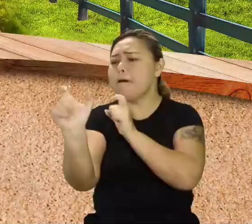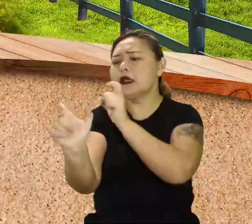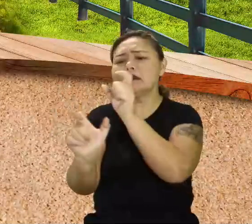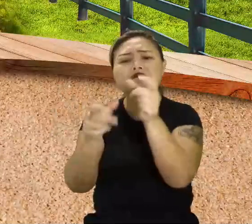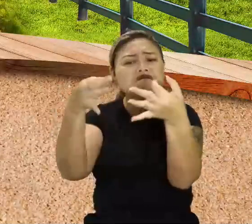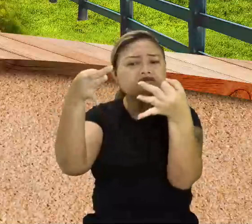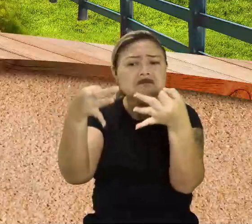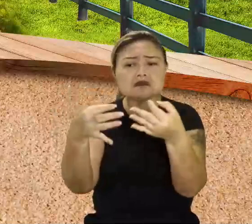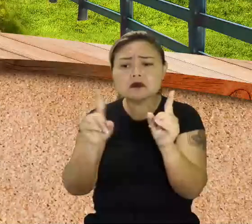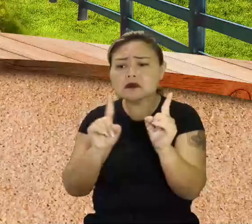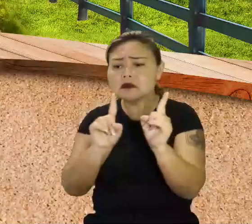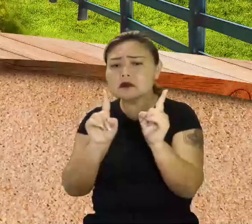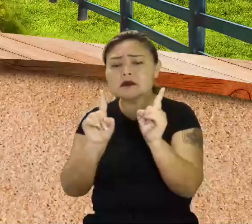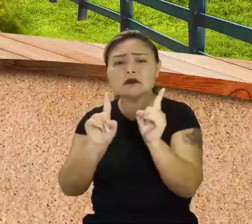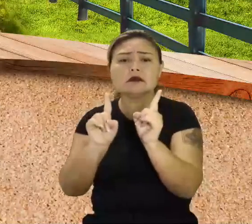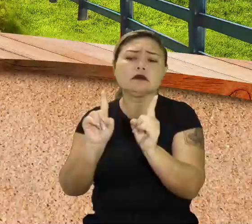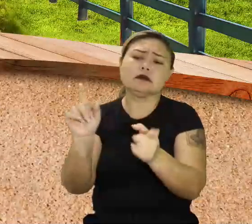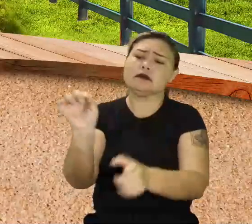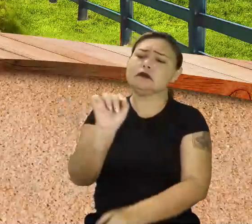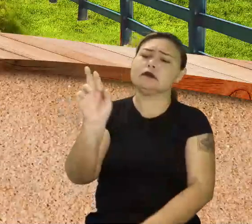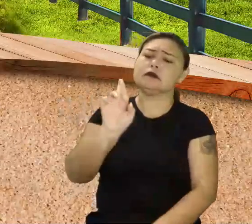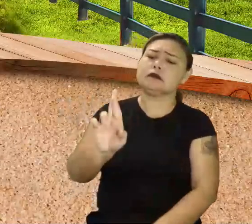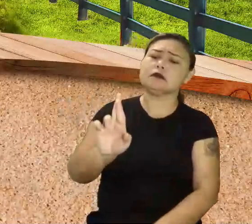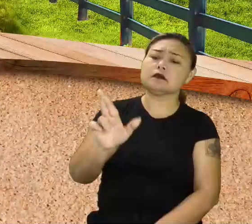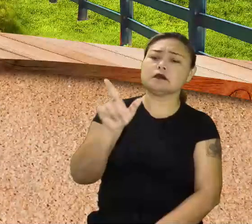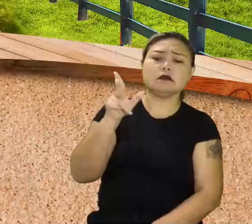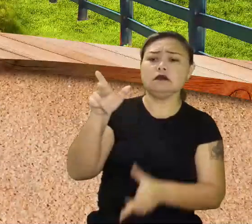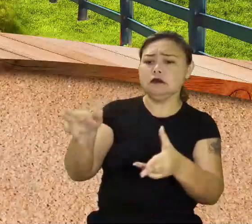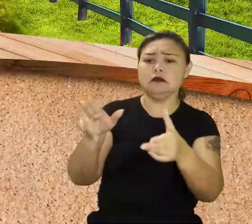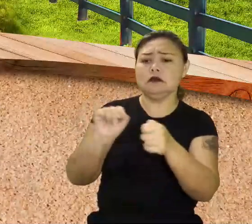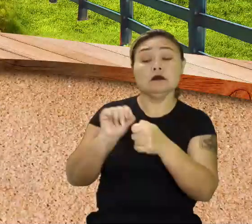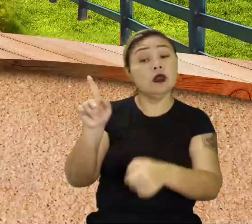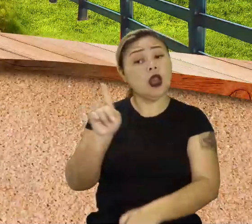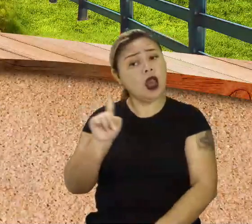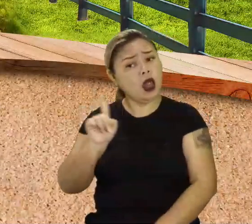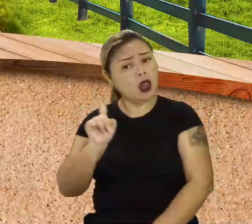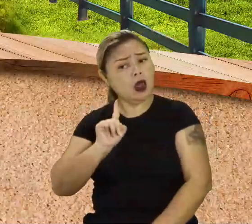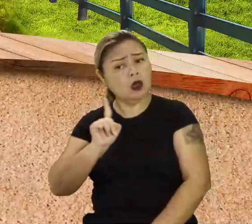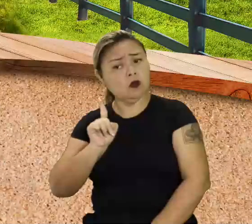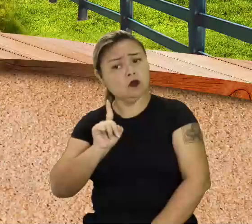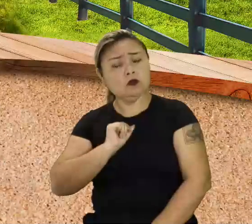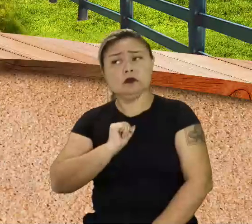Certinho. bom? Assim. Apareceu aquela resposta. Tem que estar aquela resposta. Professor. Não.